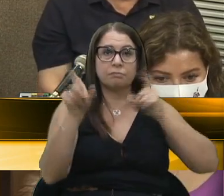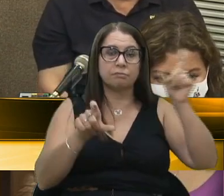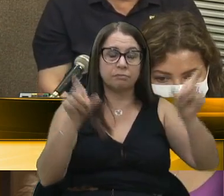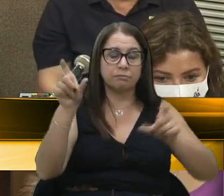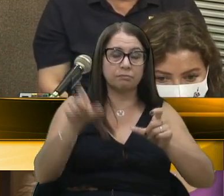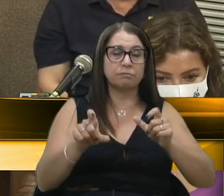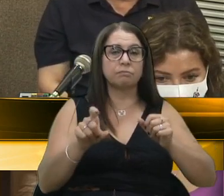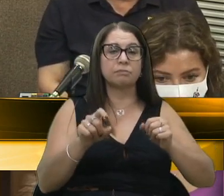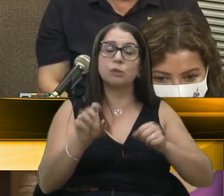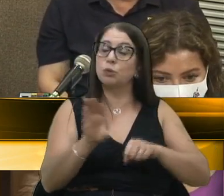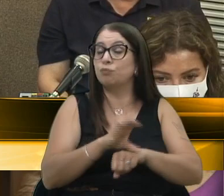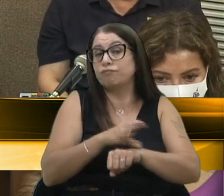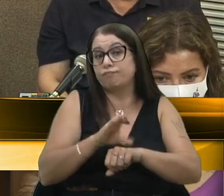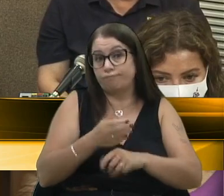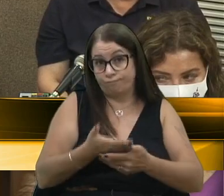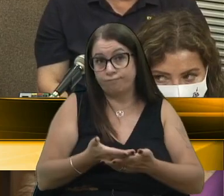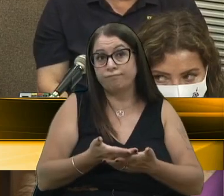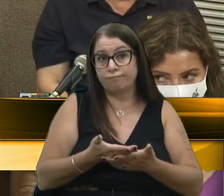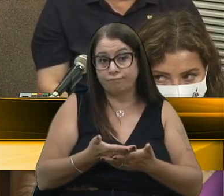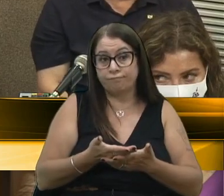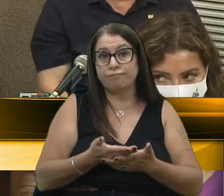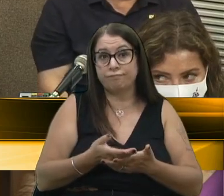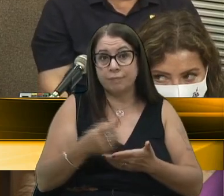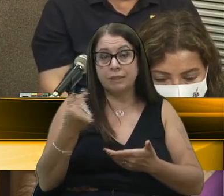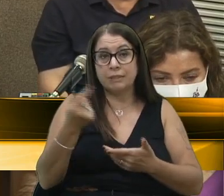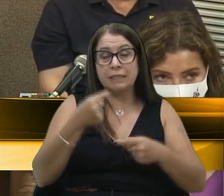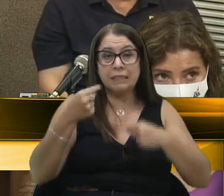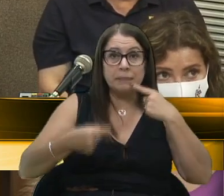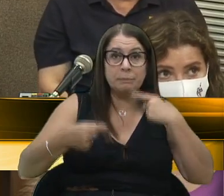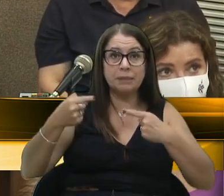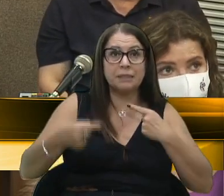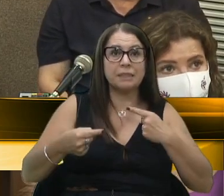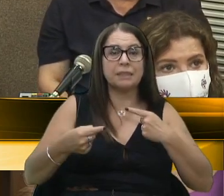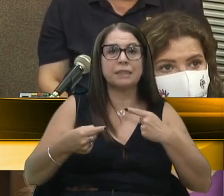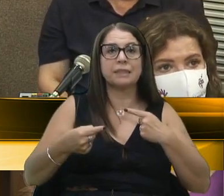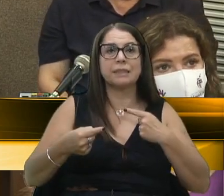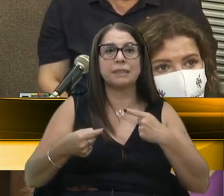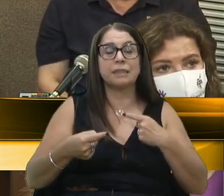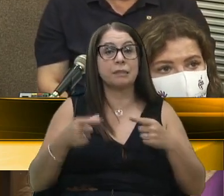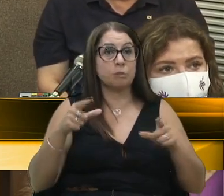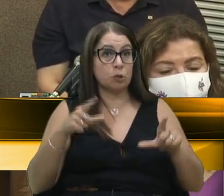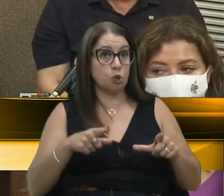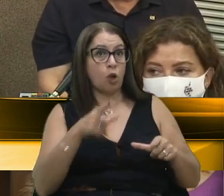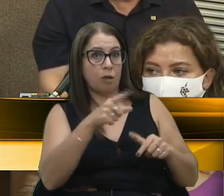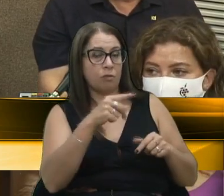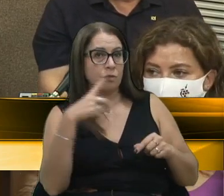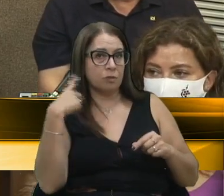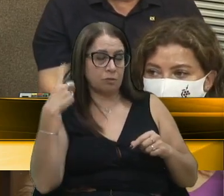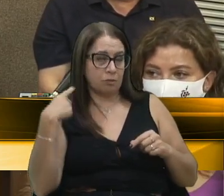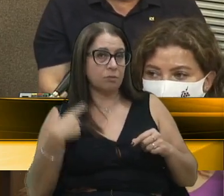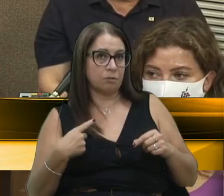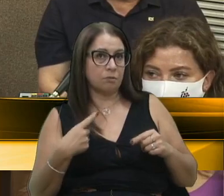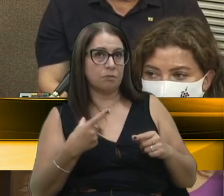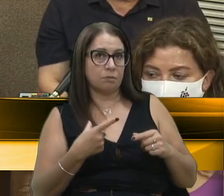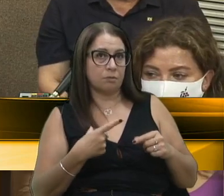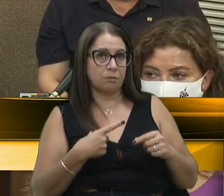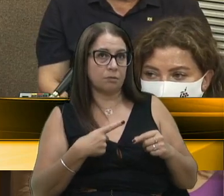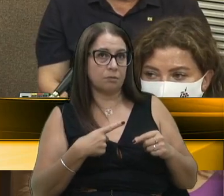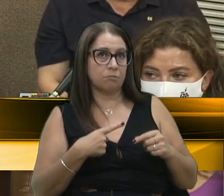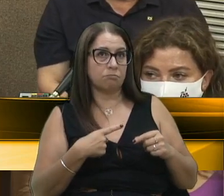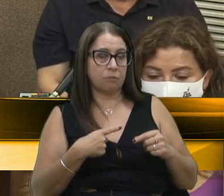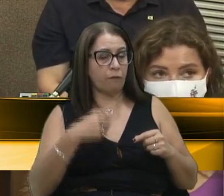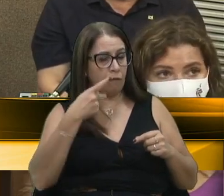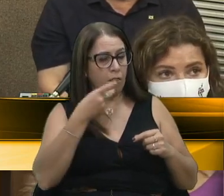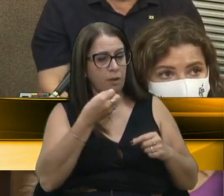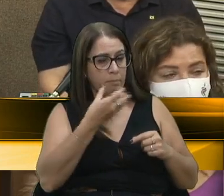só que é inconstitucional. Então, nós estamos aqui debatendo, mas, por sorte, a vereadora Denise, com propriedade,